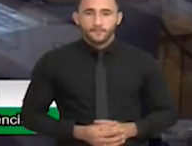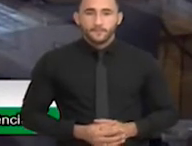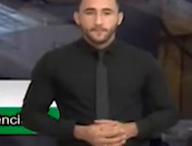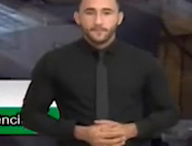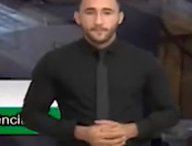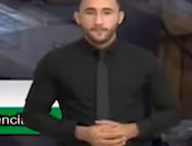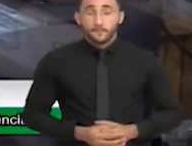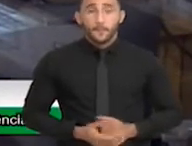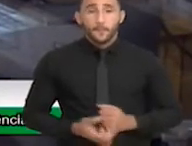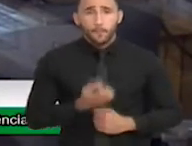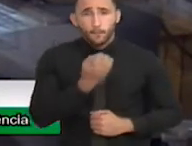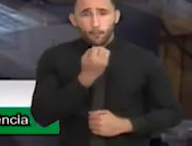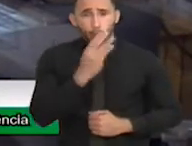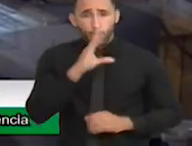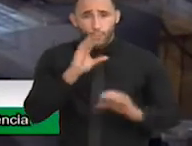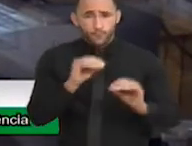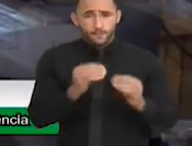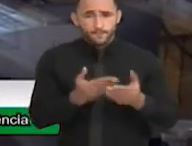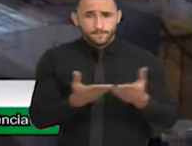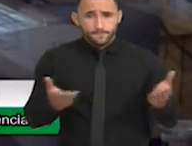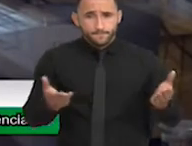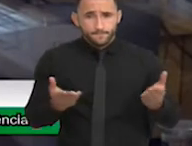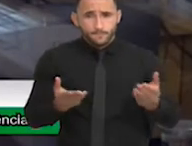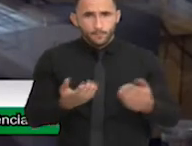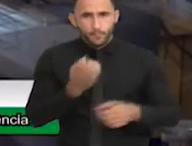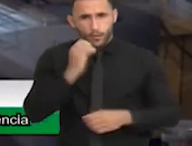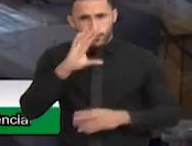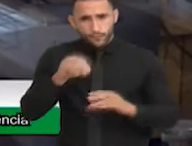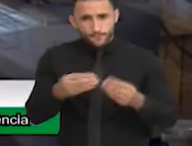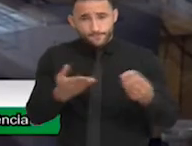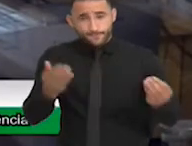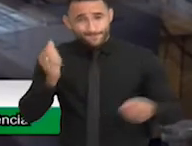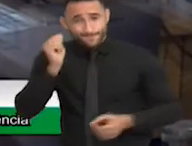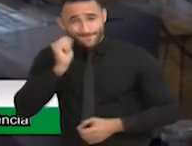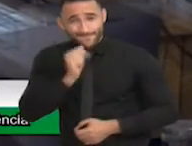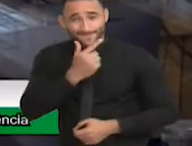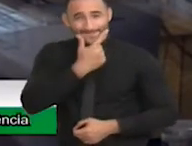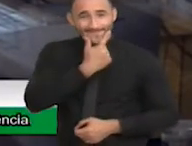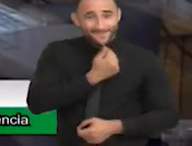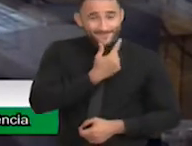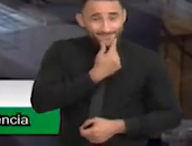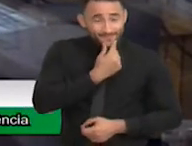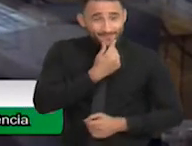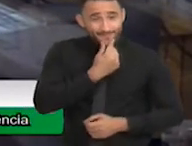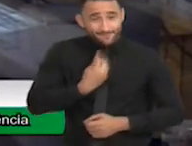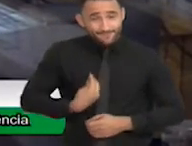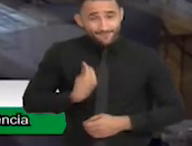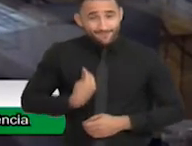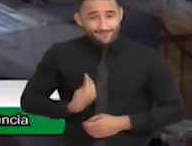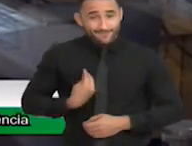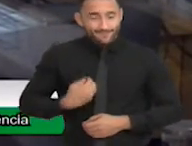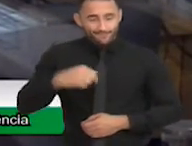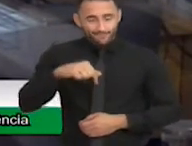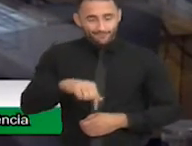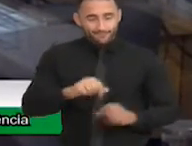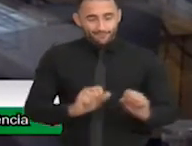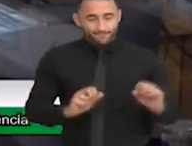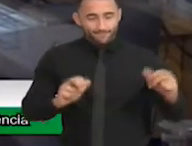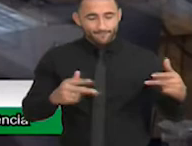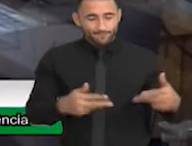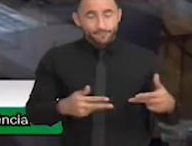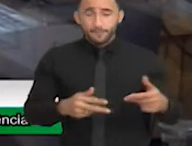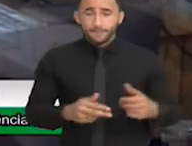Boa noite. Boa noite a todos os fãs. Que presente. Eu,